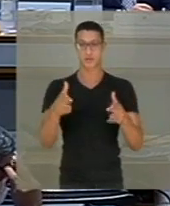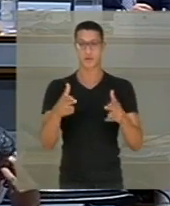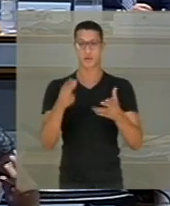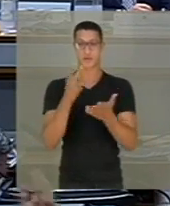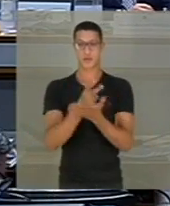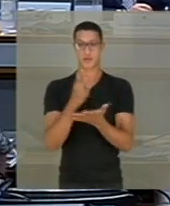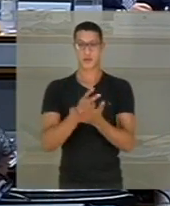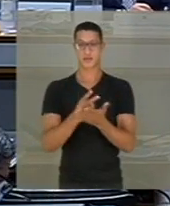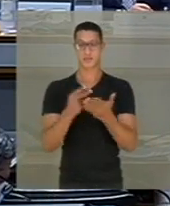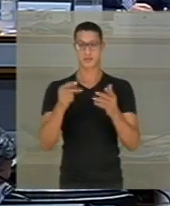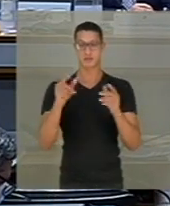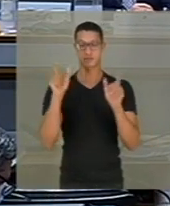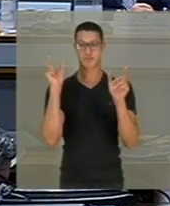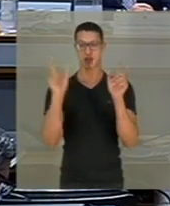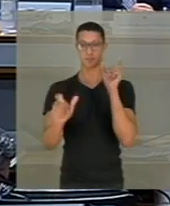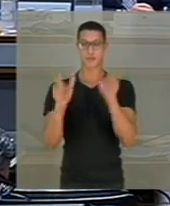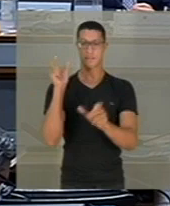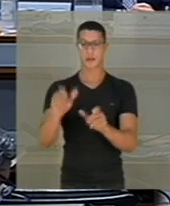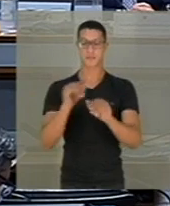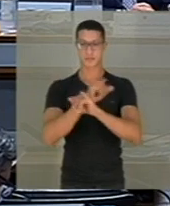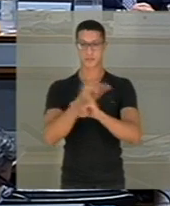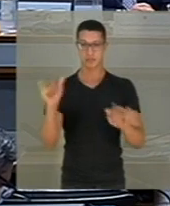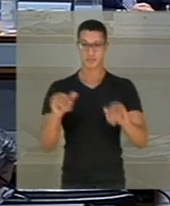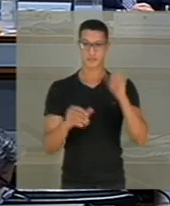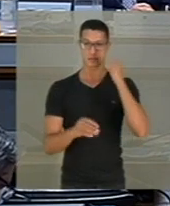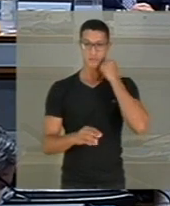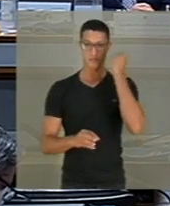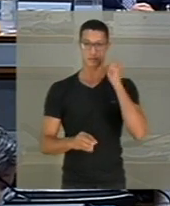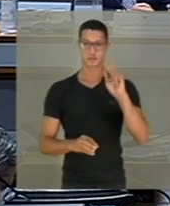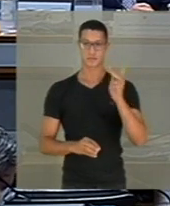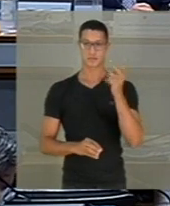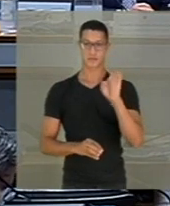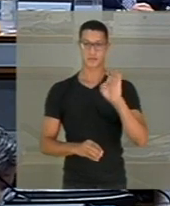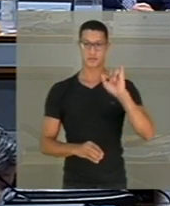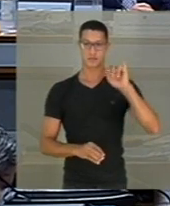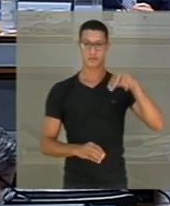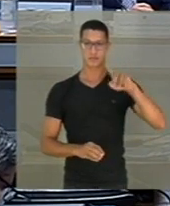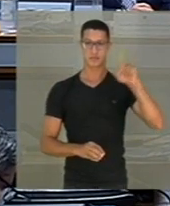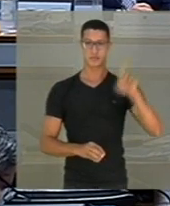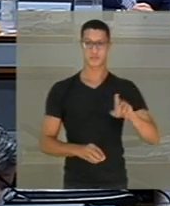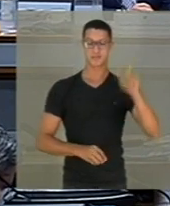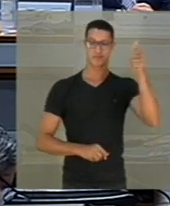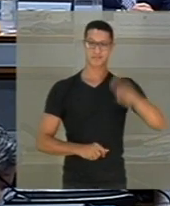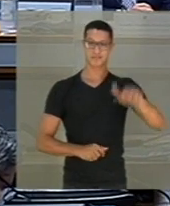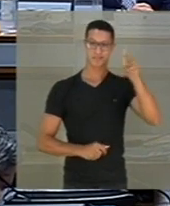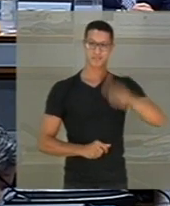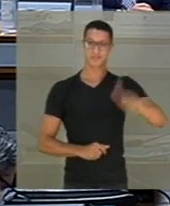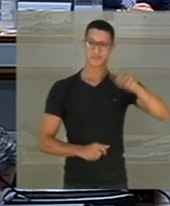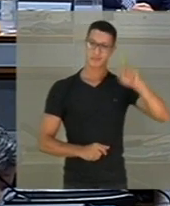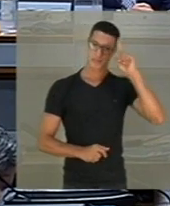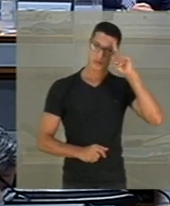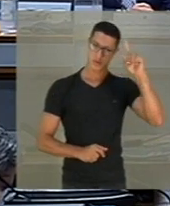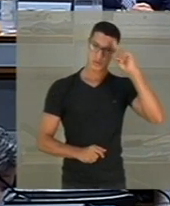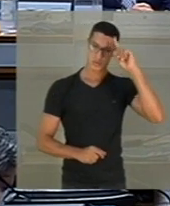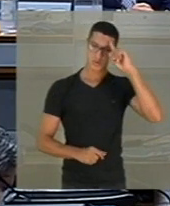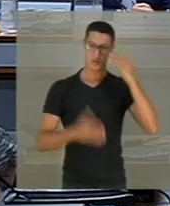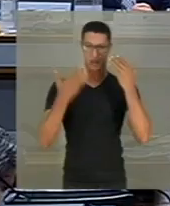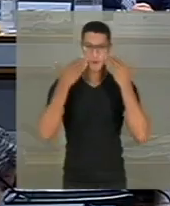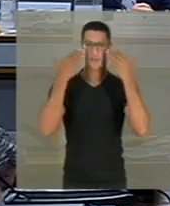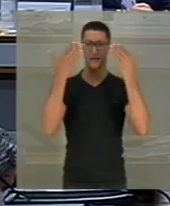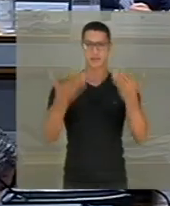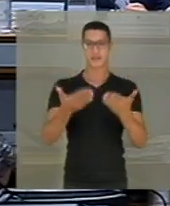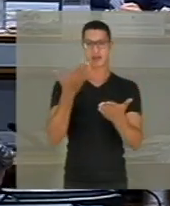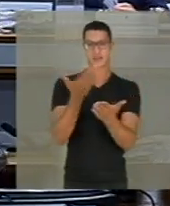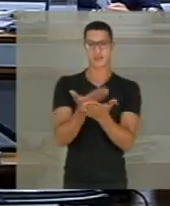apesar das advertências, o senador Reise reincidiu aqui todos os dias apresentando